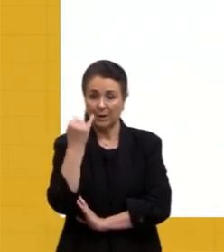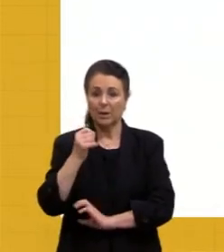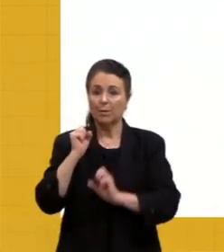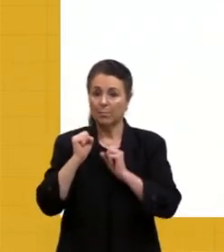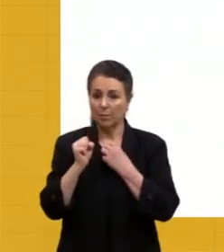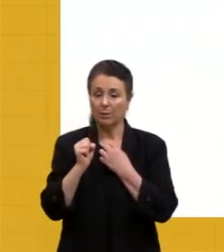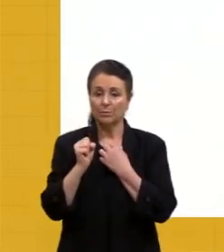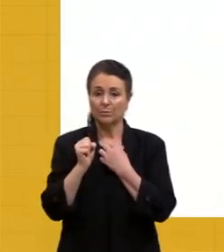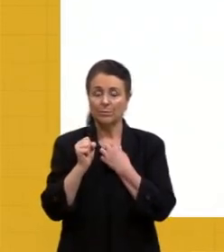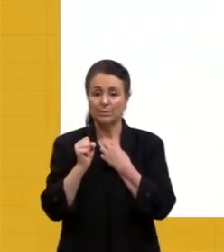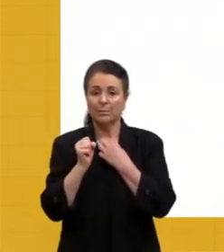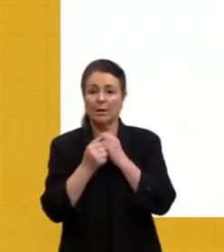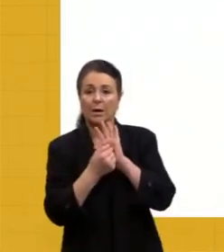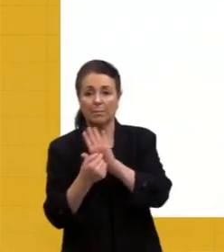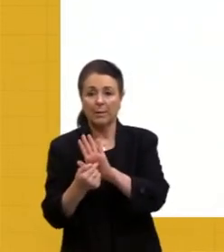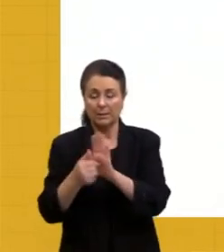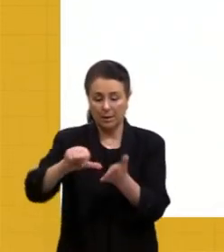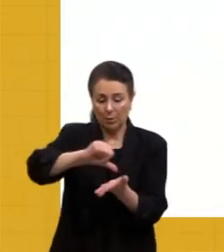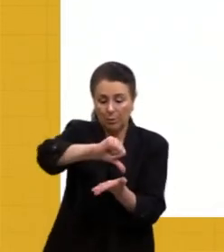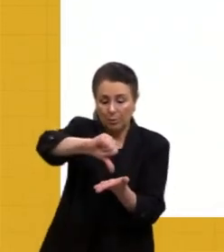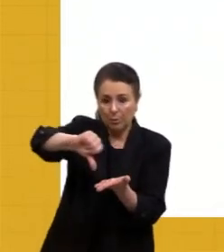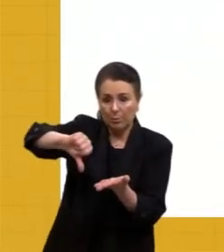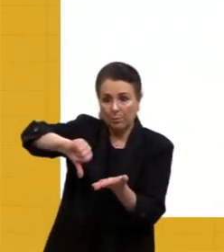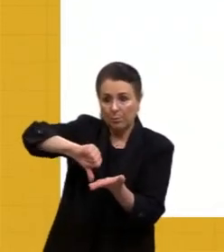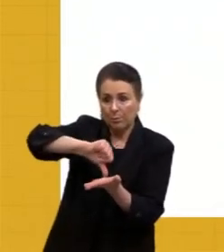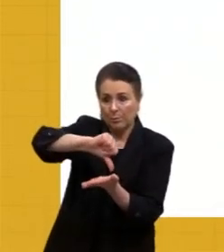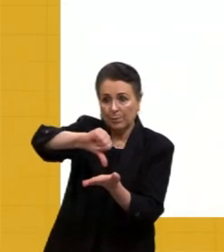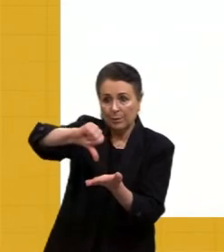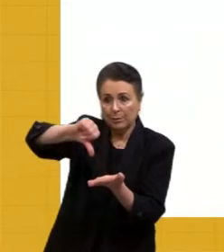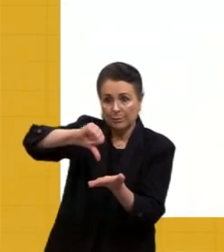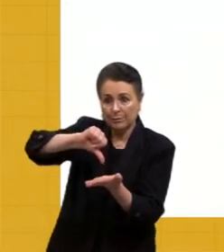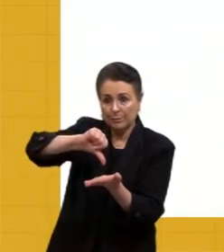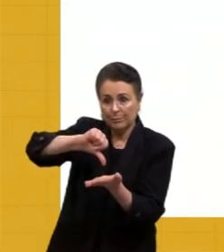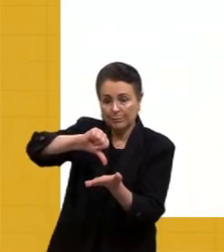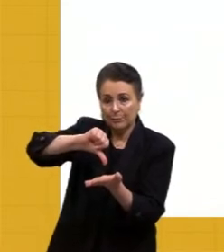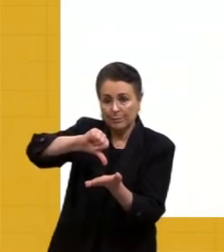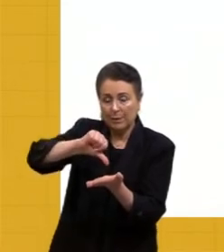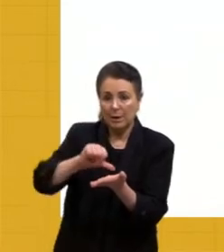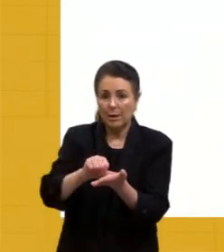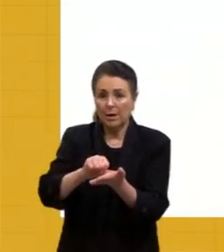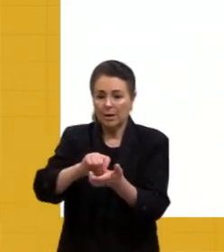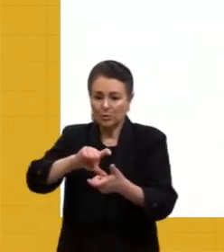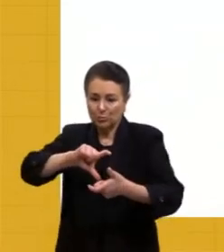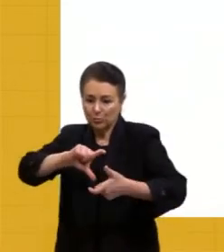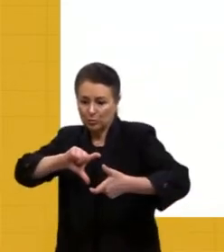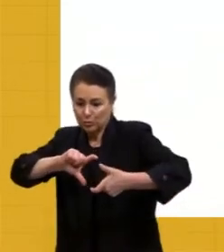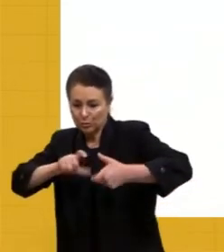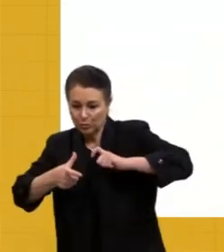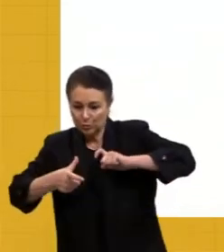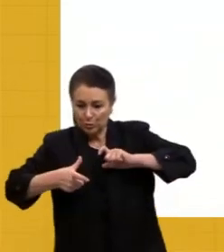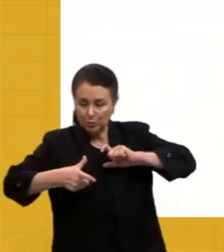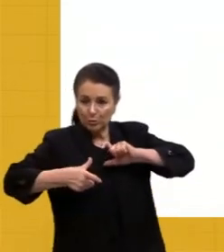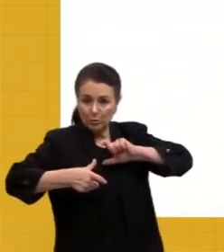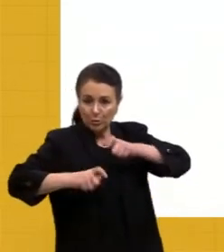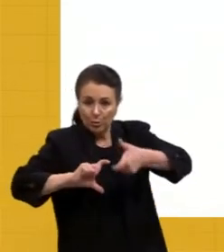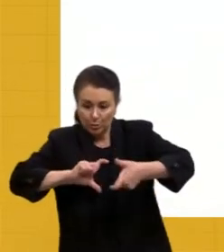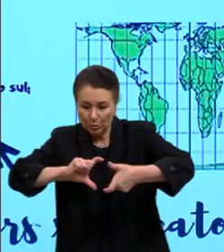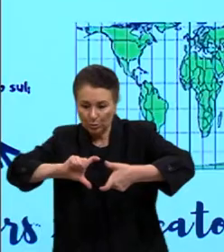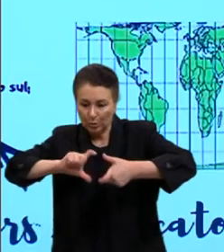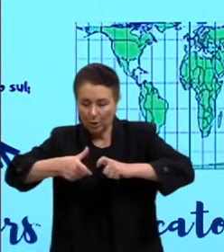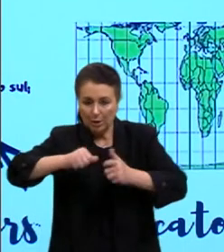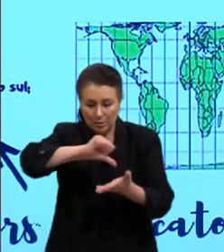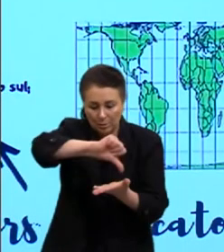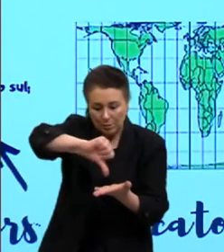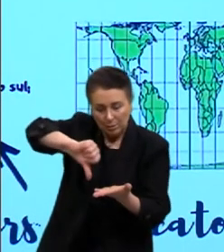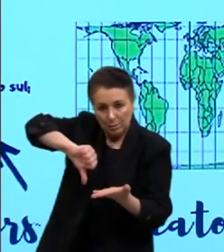aparecer para vocês, eu trago um mapa, né, que é a Anamorfo, tá, pessoal, ele, ele vai distorcer o mapa para